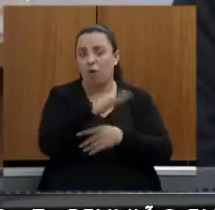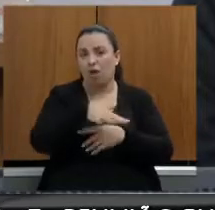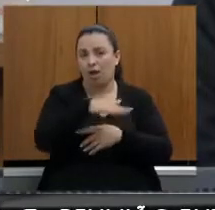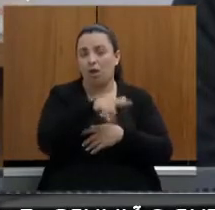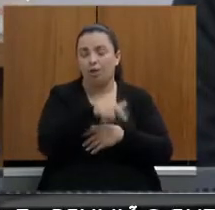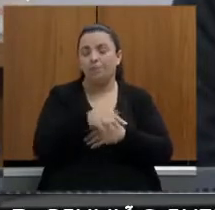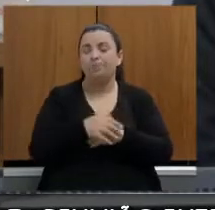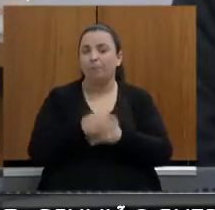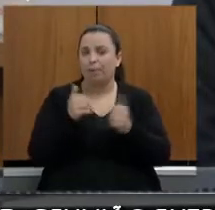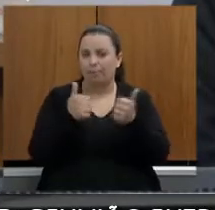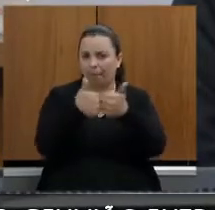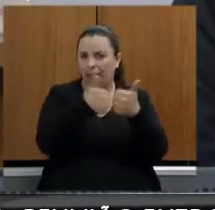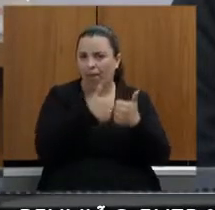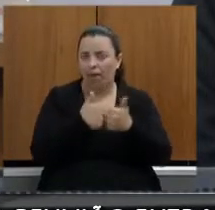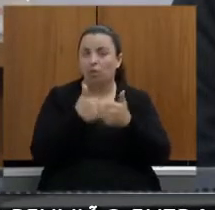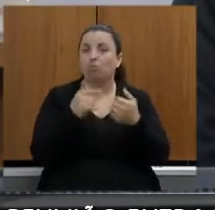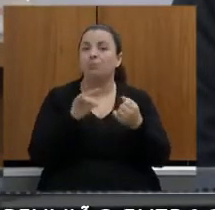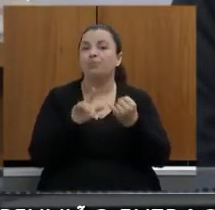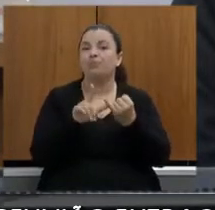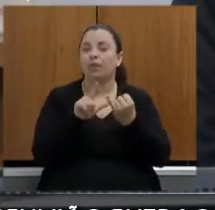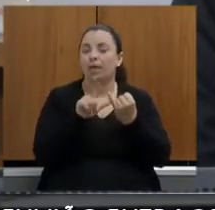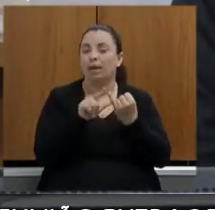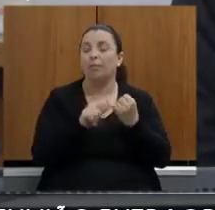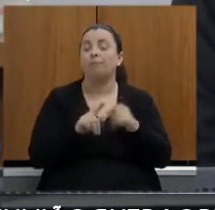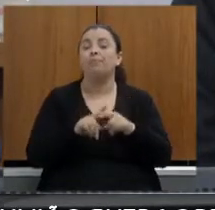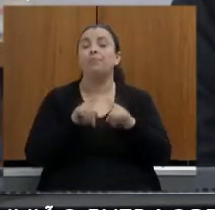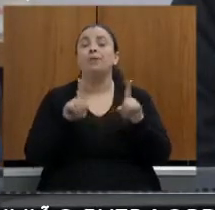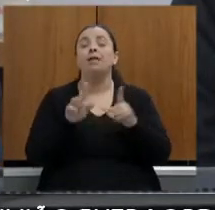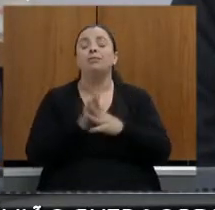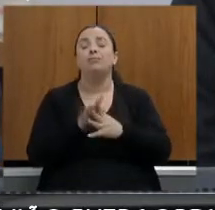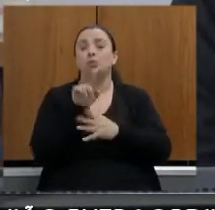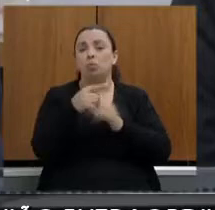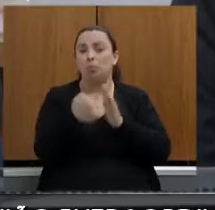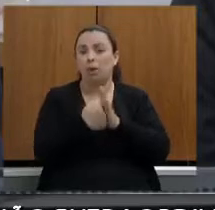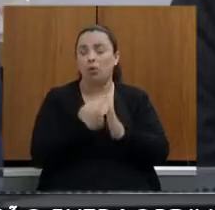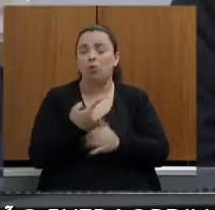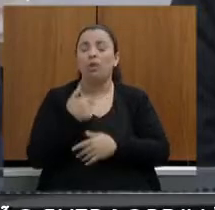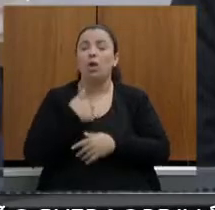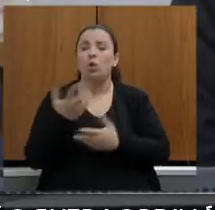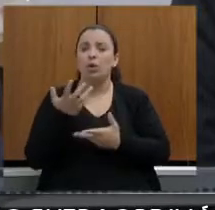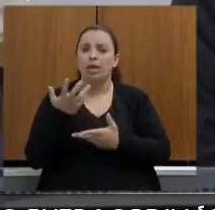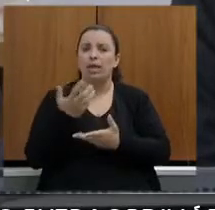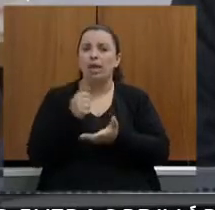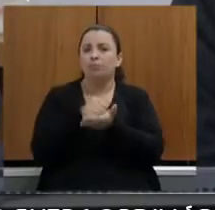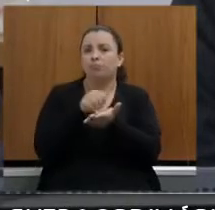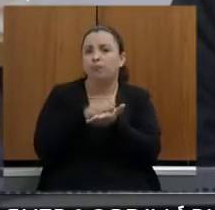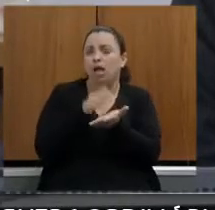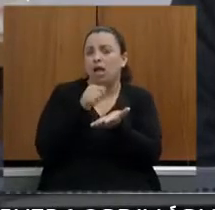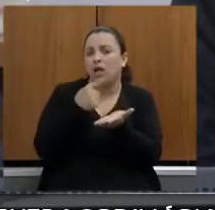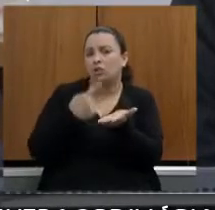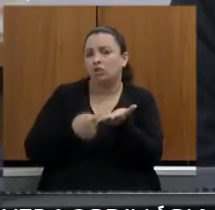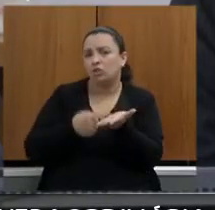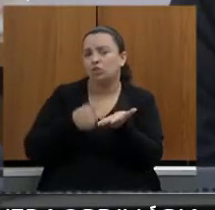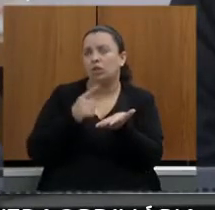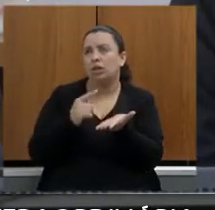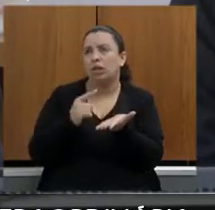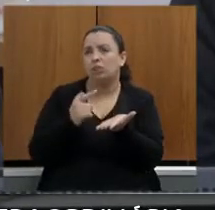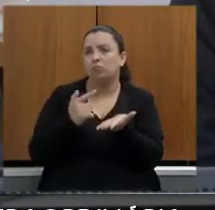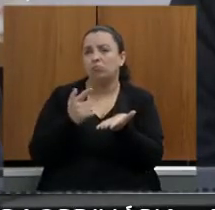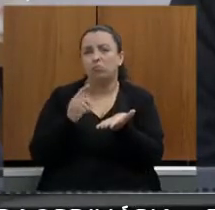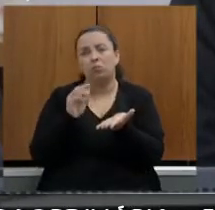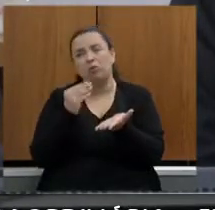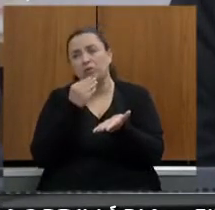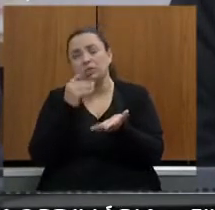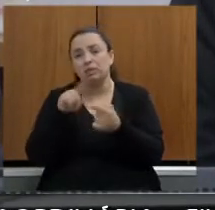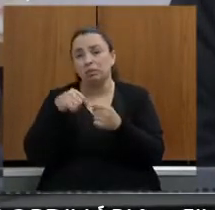focando na sua pergunta eu queria já agendar com o senhor talvez a gente pudesse na próxima